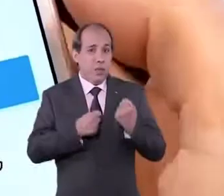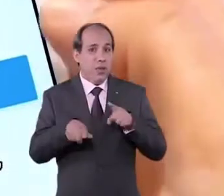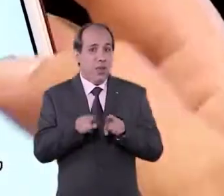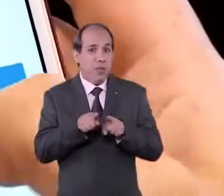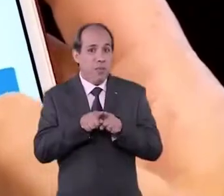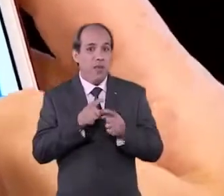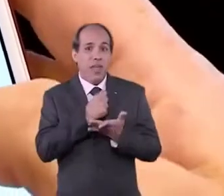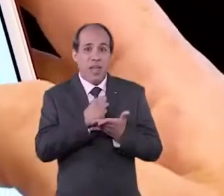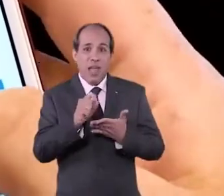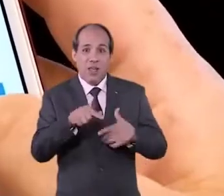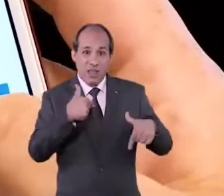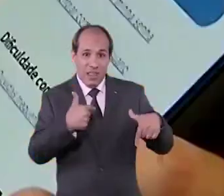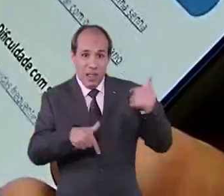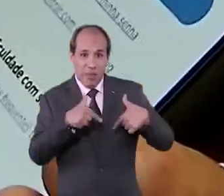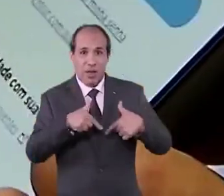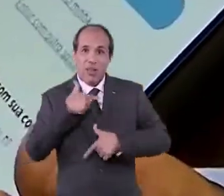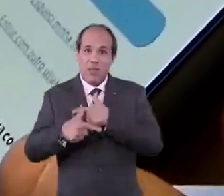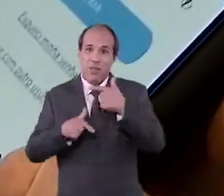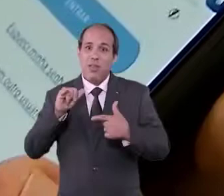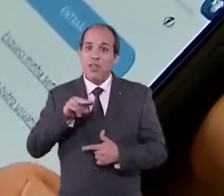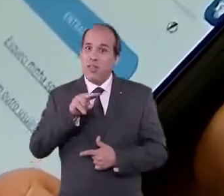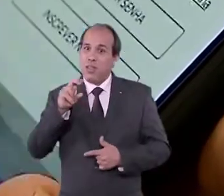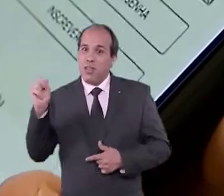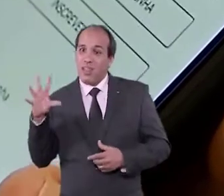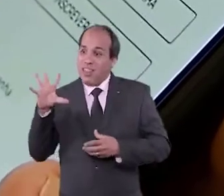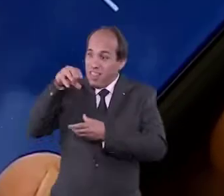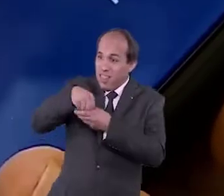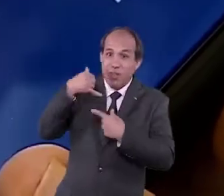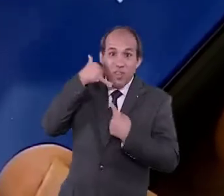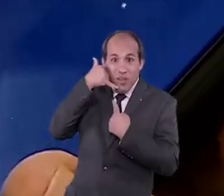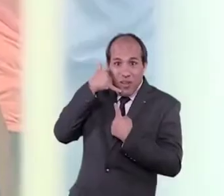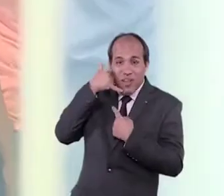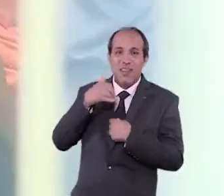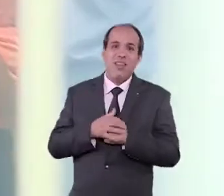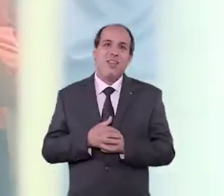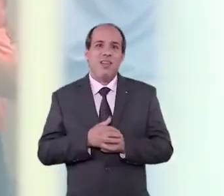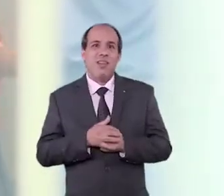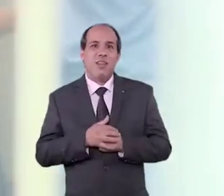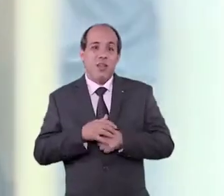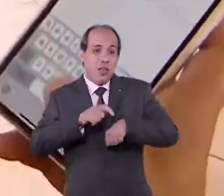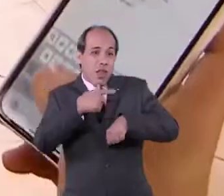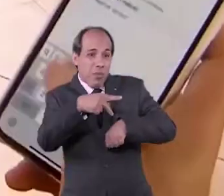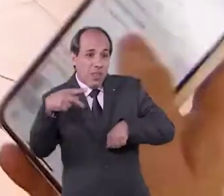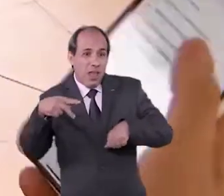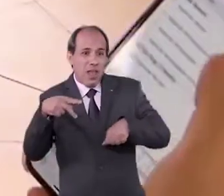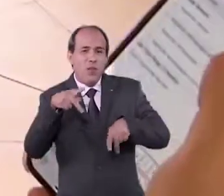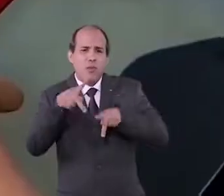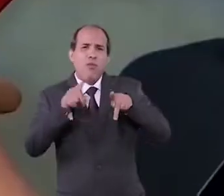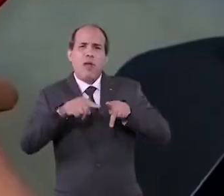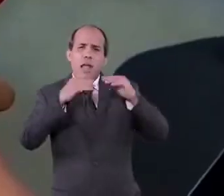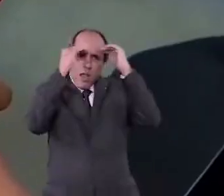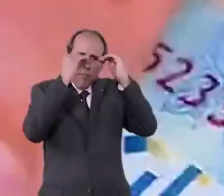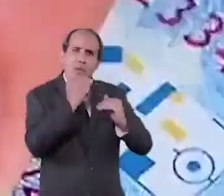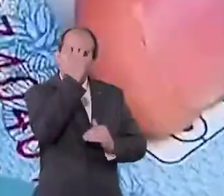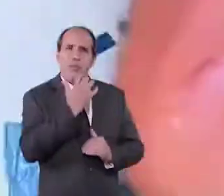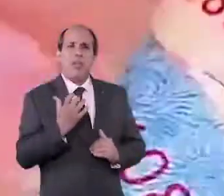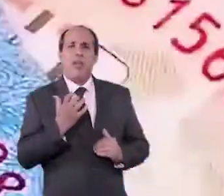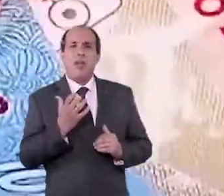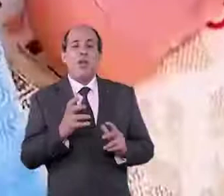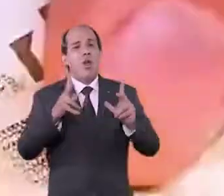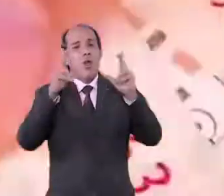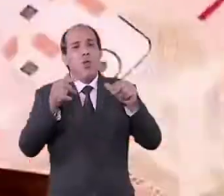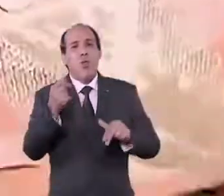motorista, de trabalho e os serviços do INSS vindo parar dentro do celular. O tempo do povo foi levado a sério,